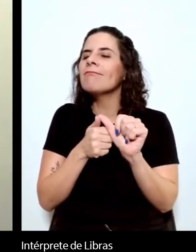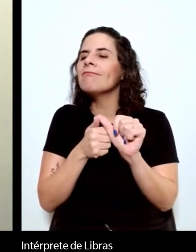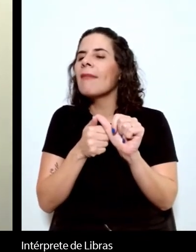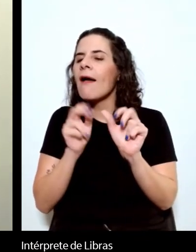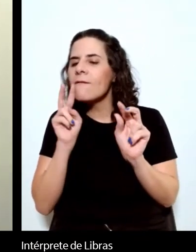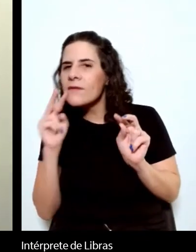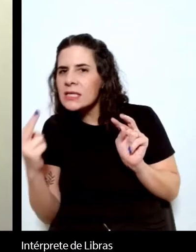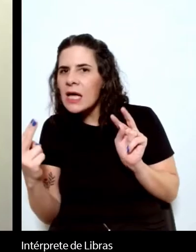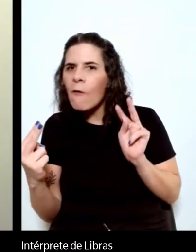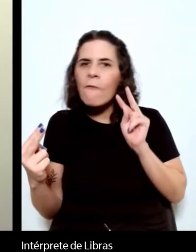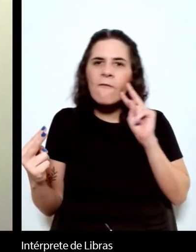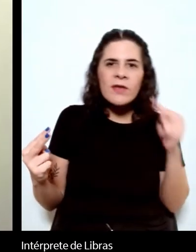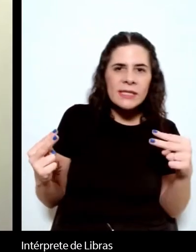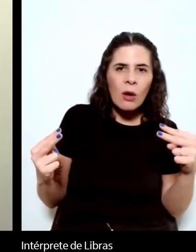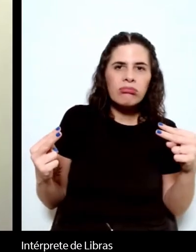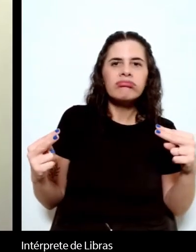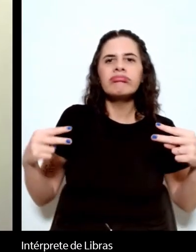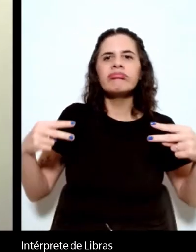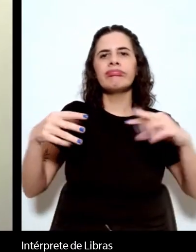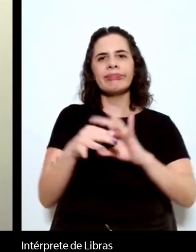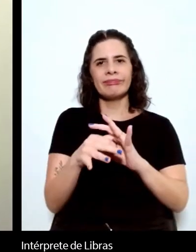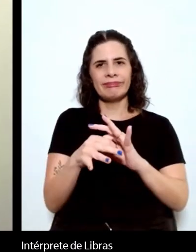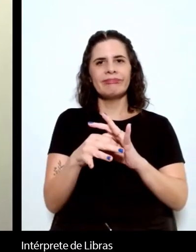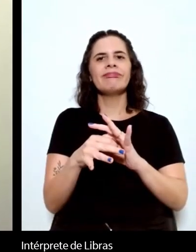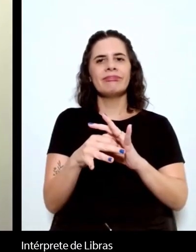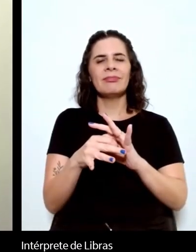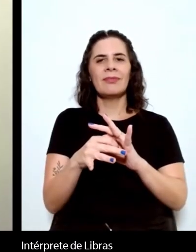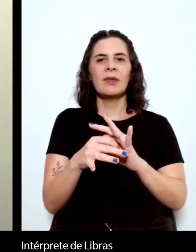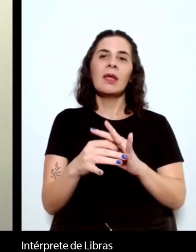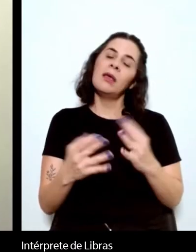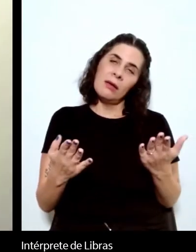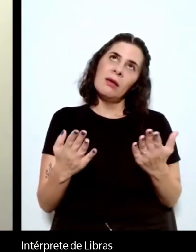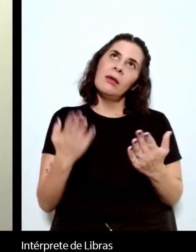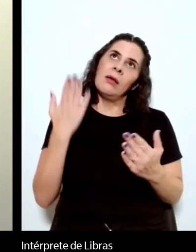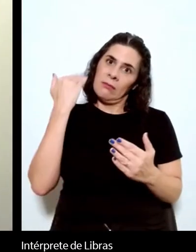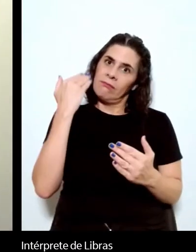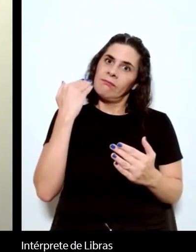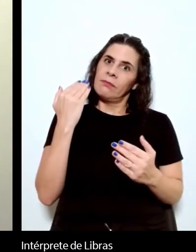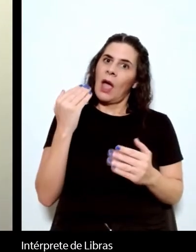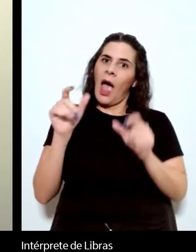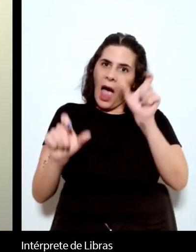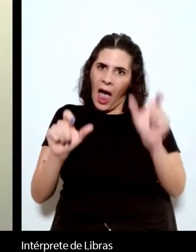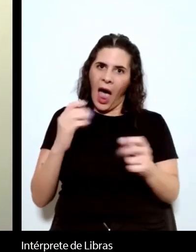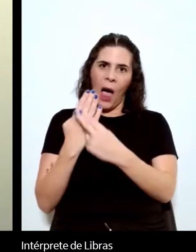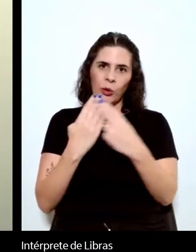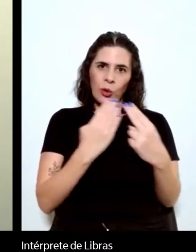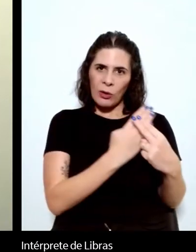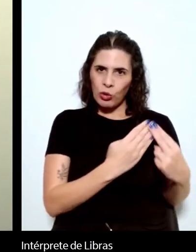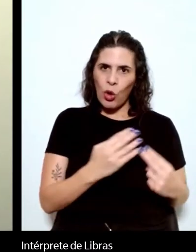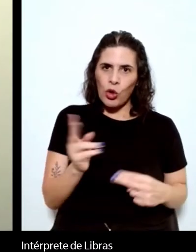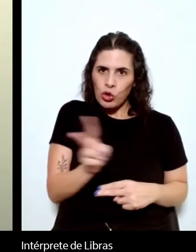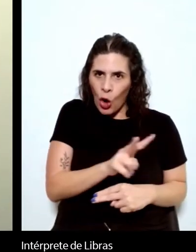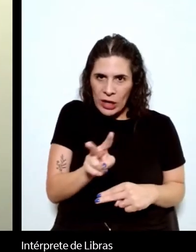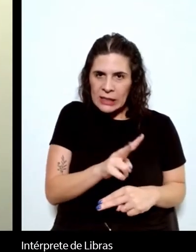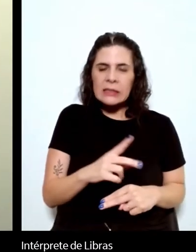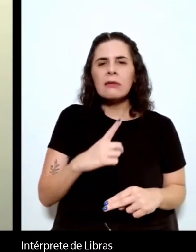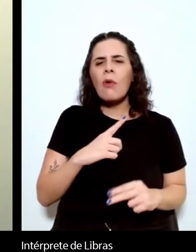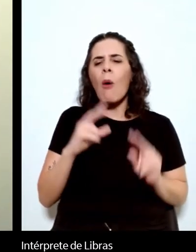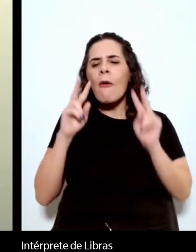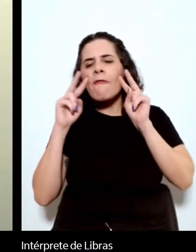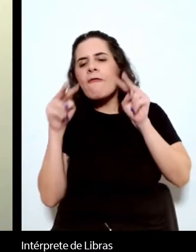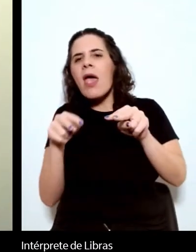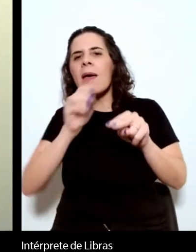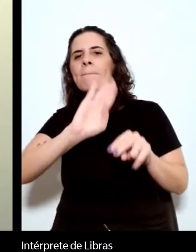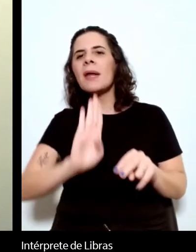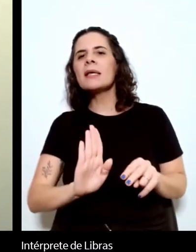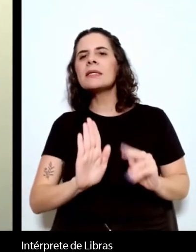tem do Brasil do século 19 início início do século 20 e